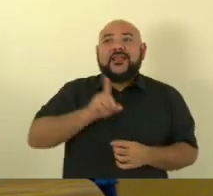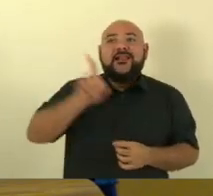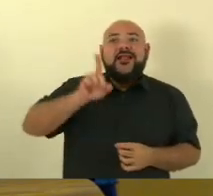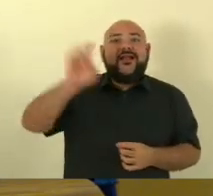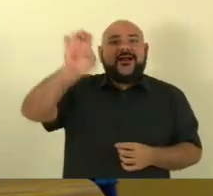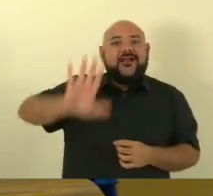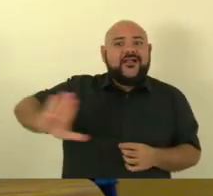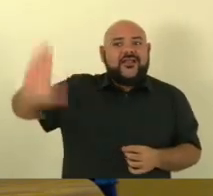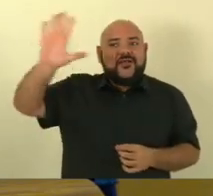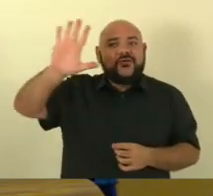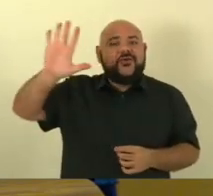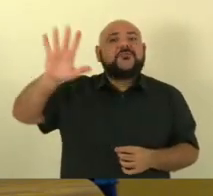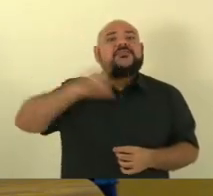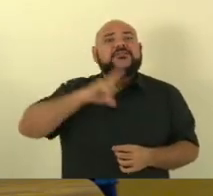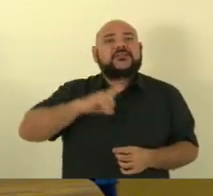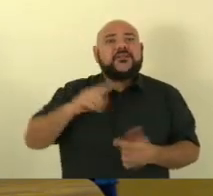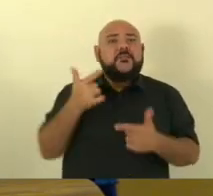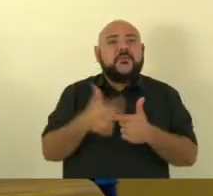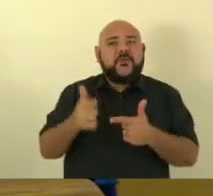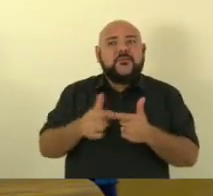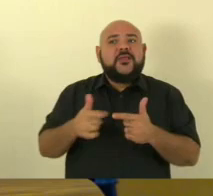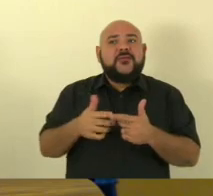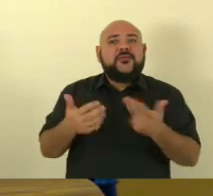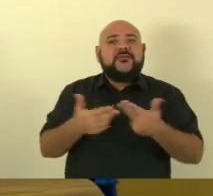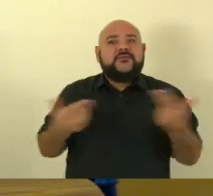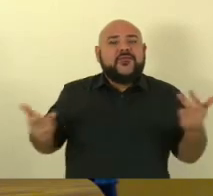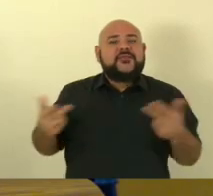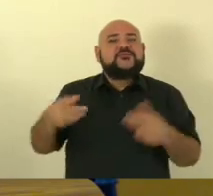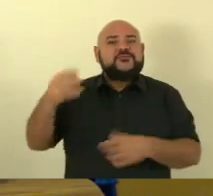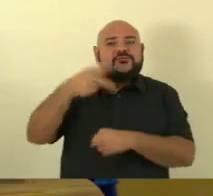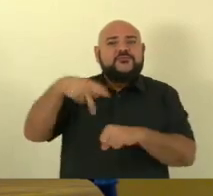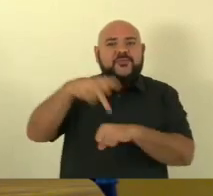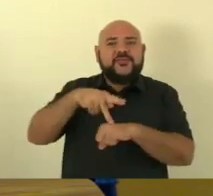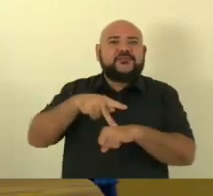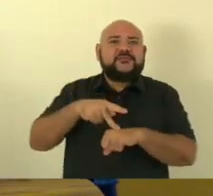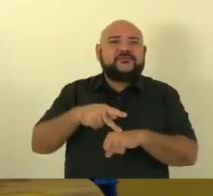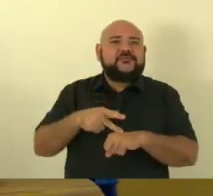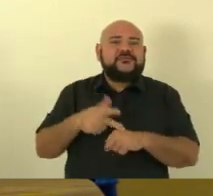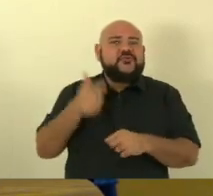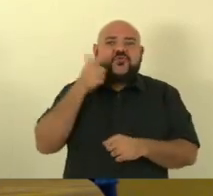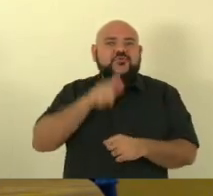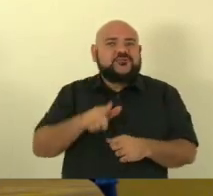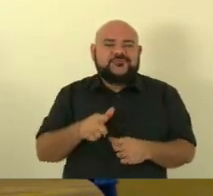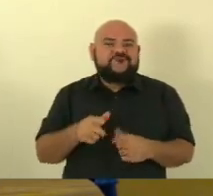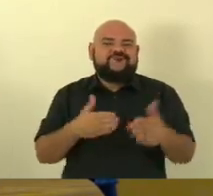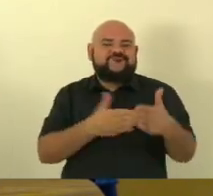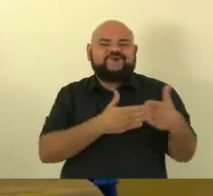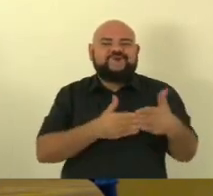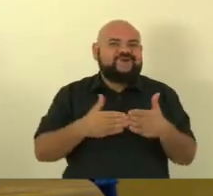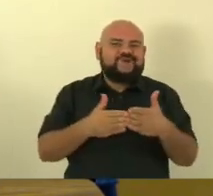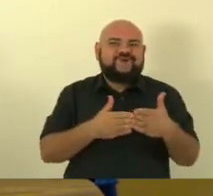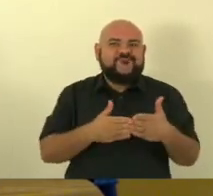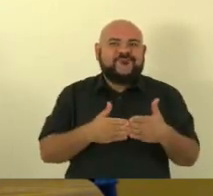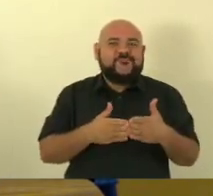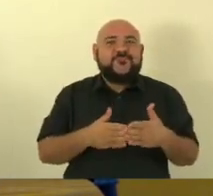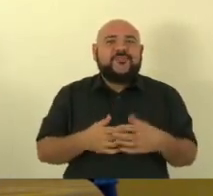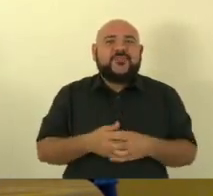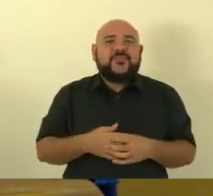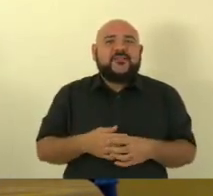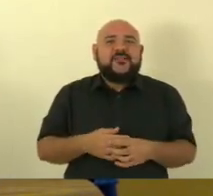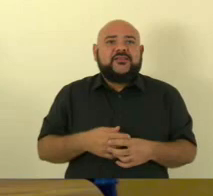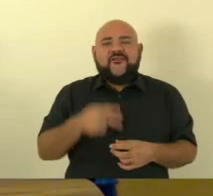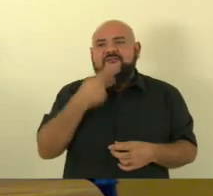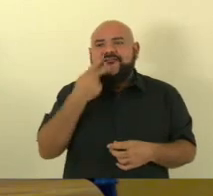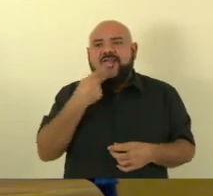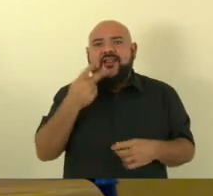ainda em vários países que não conseguiram controlar a inflação eu nem vou citar a Argentina Venezuela esses países de esquerda não que isso é